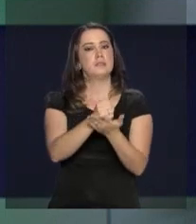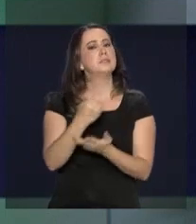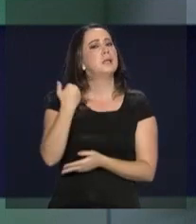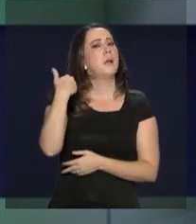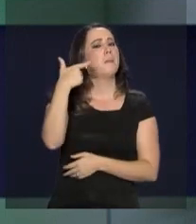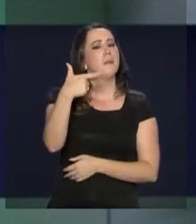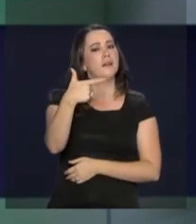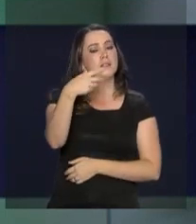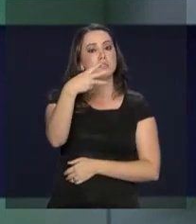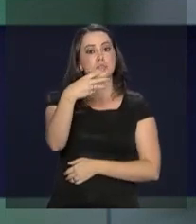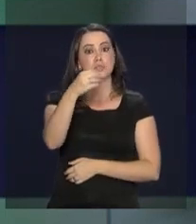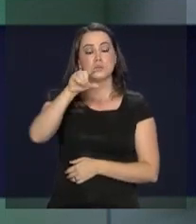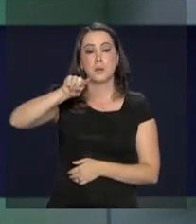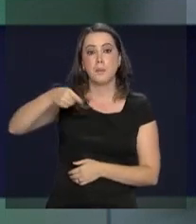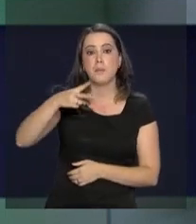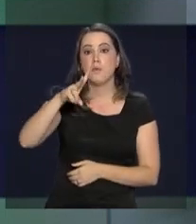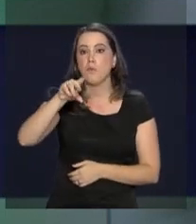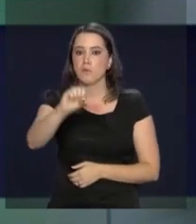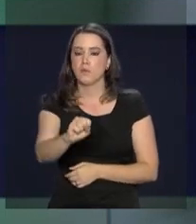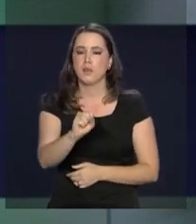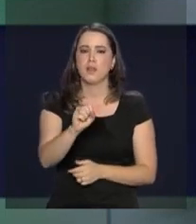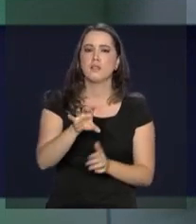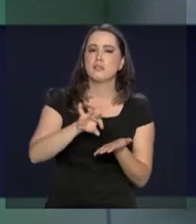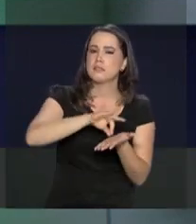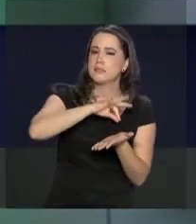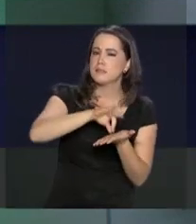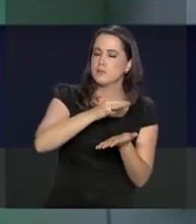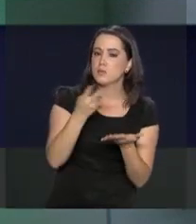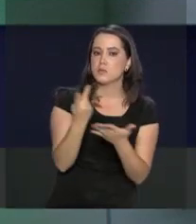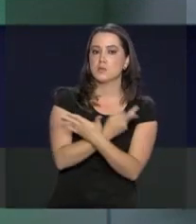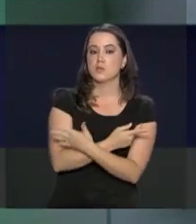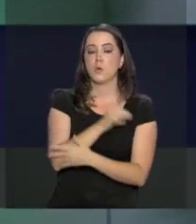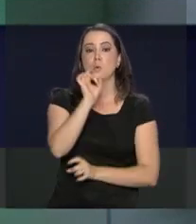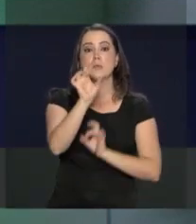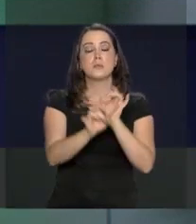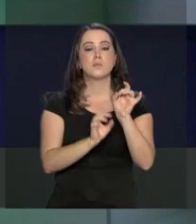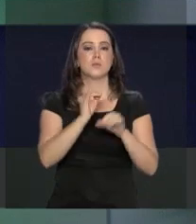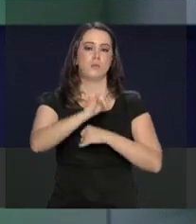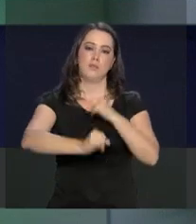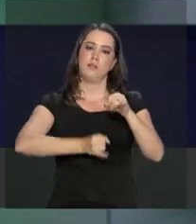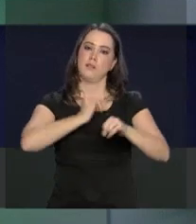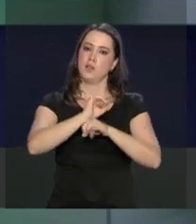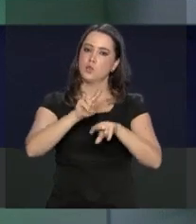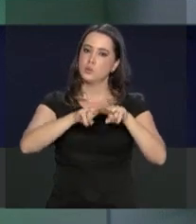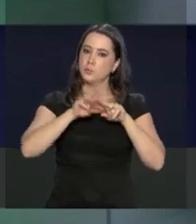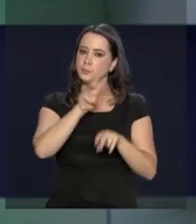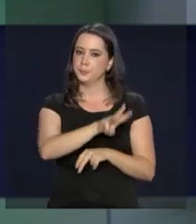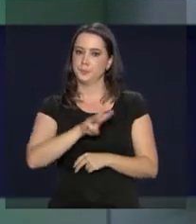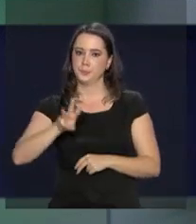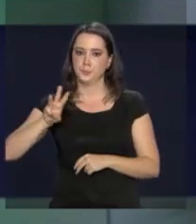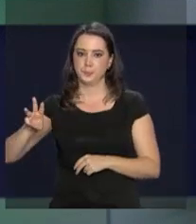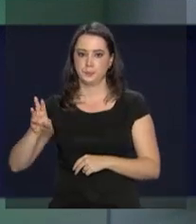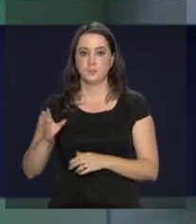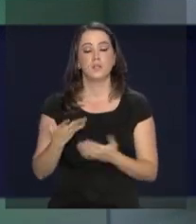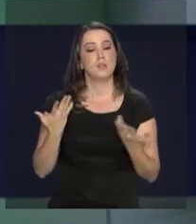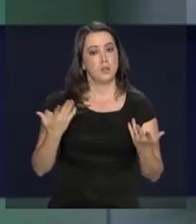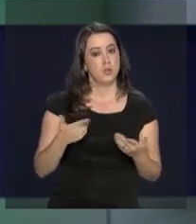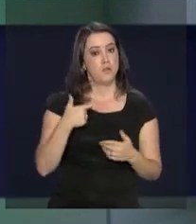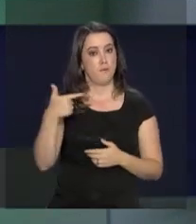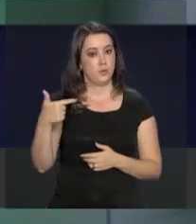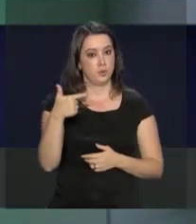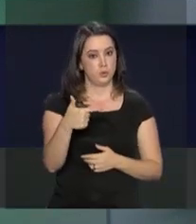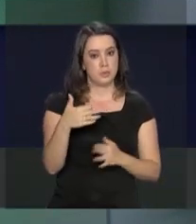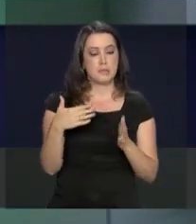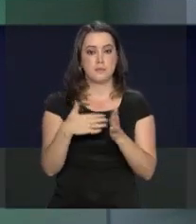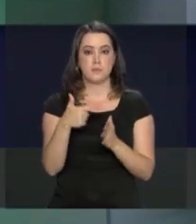de 230 mil vagas. As inscrições serão feitas exclusivamente pela internet, por meio da página eletrônica do Sisu, entre os